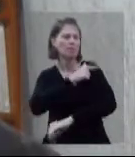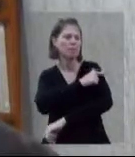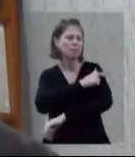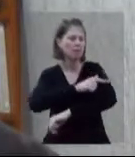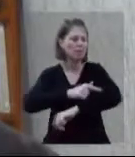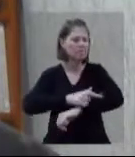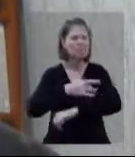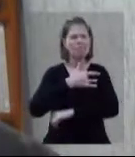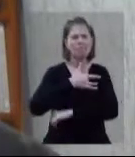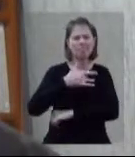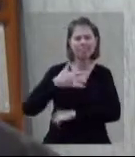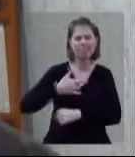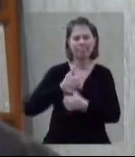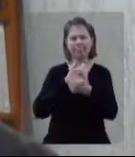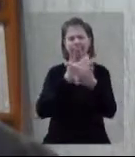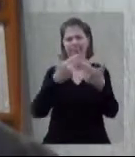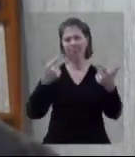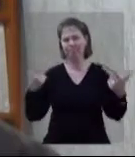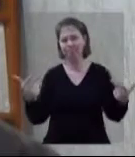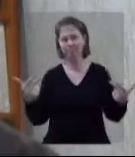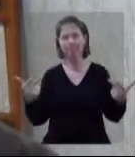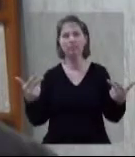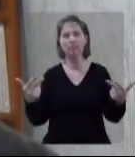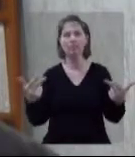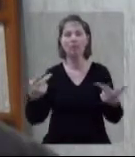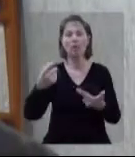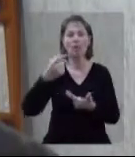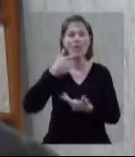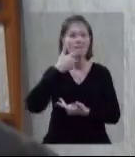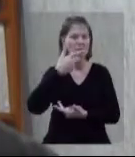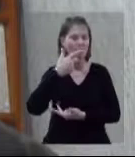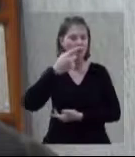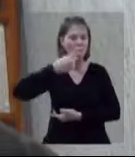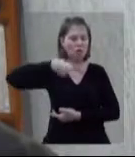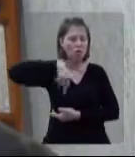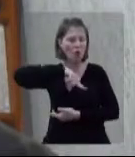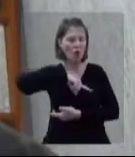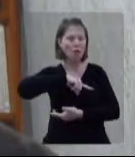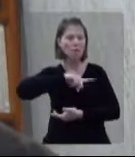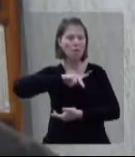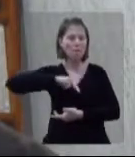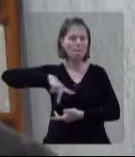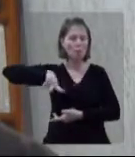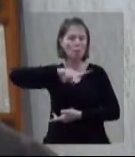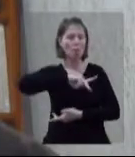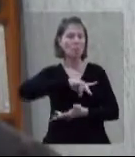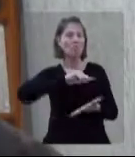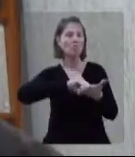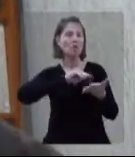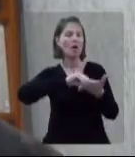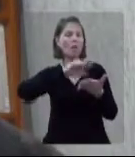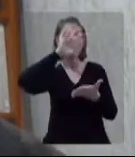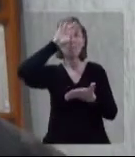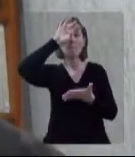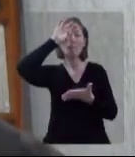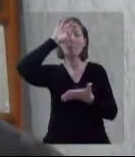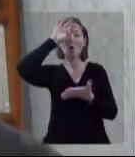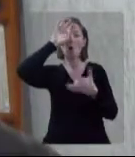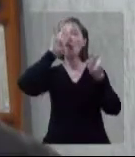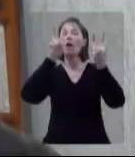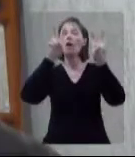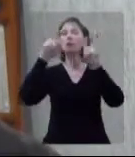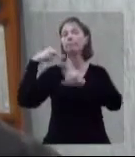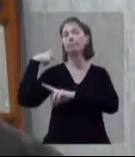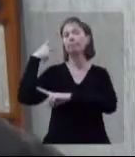educação, saúde, etc. Aliás, dizem que somos um povo sem memória quando o assunto é política.